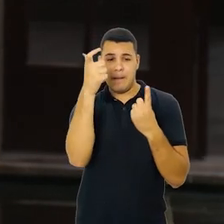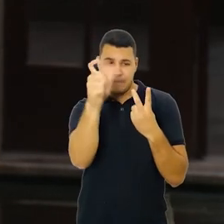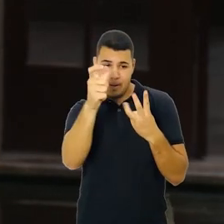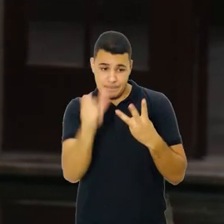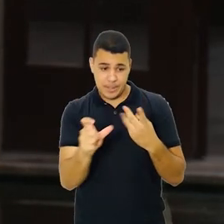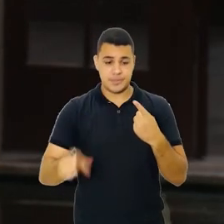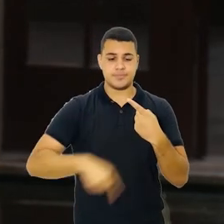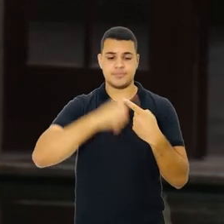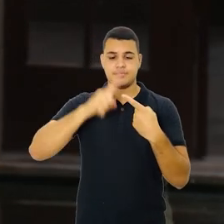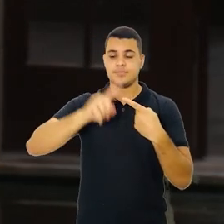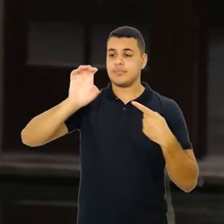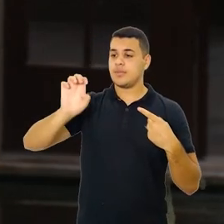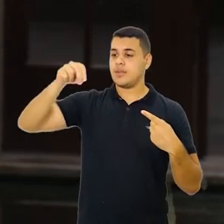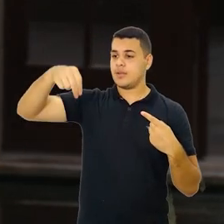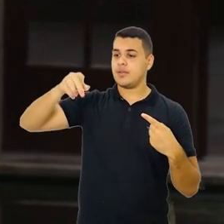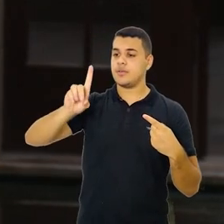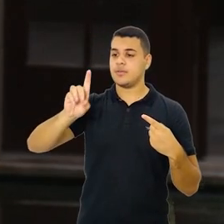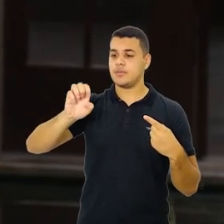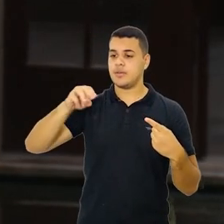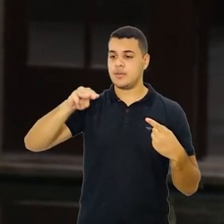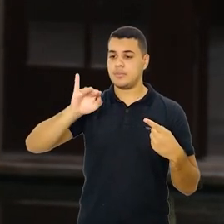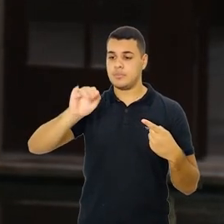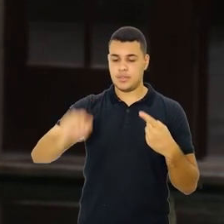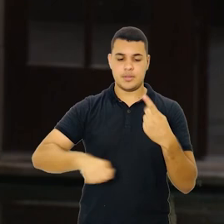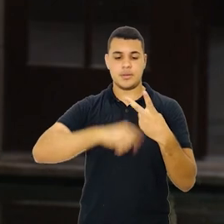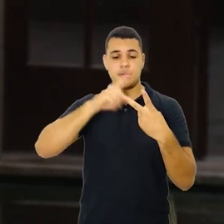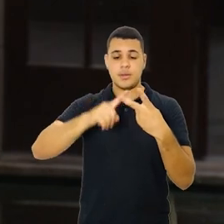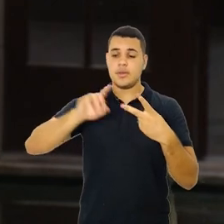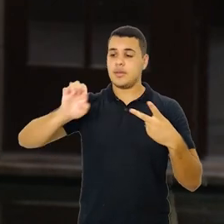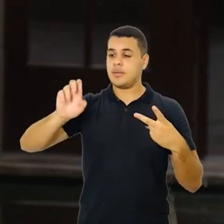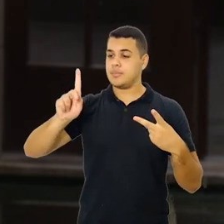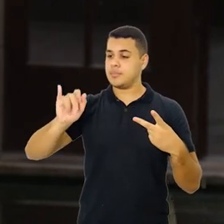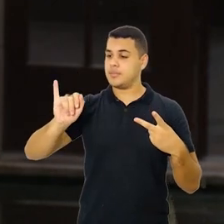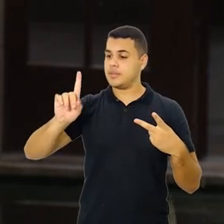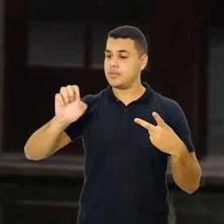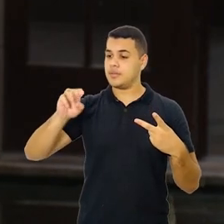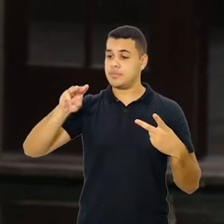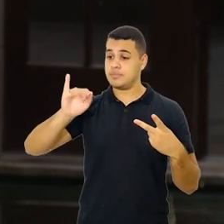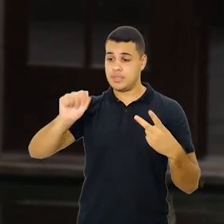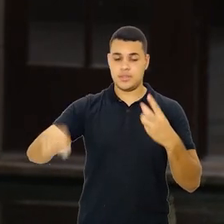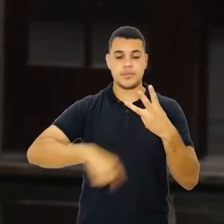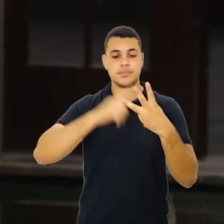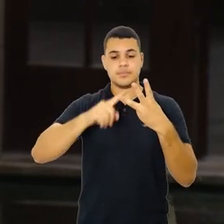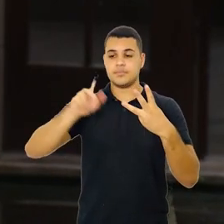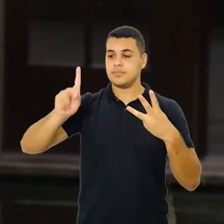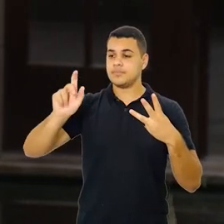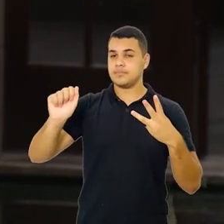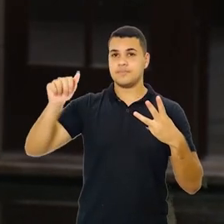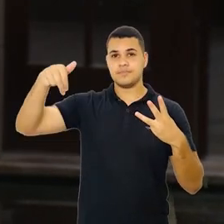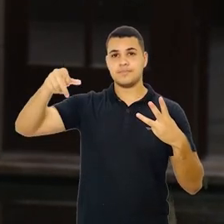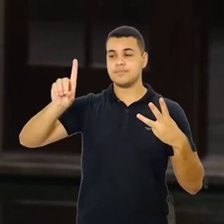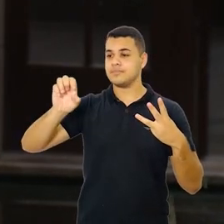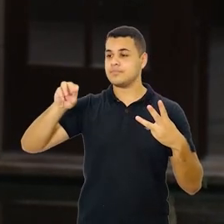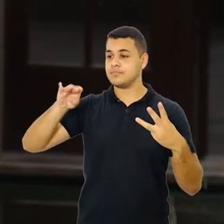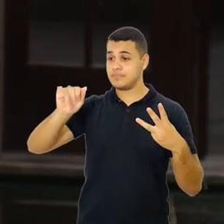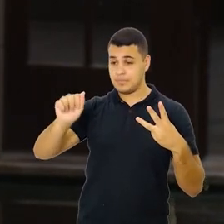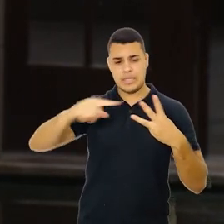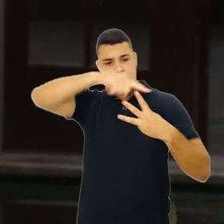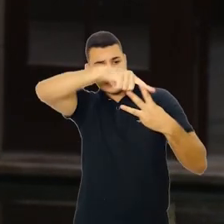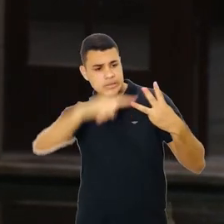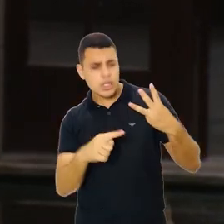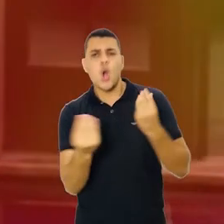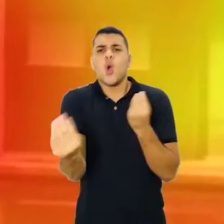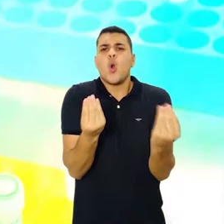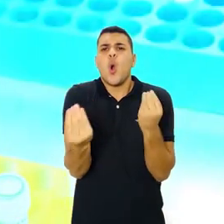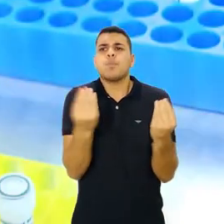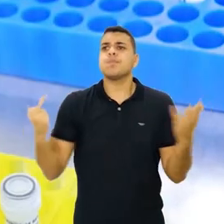Roberto Medronho, vai abrir o curso estabelecendo as diferenças entre endemias, epidemias e